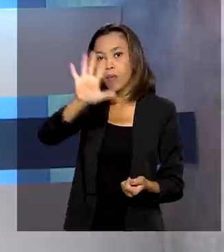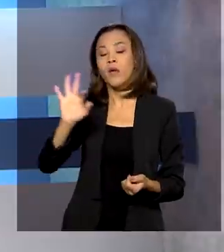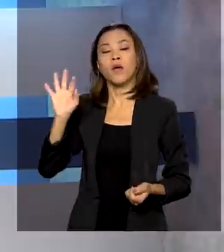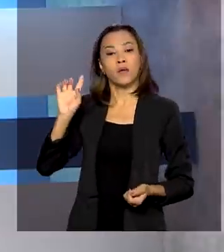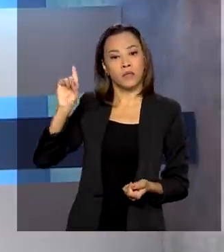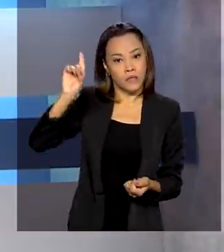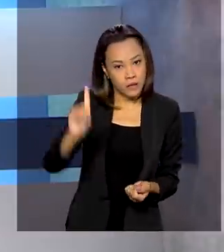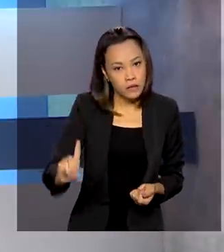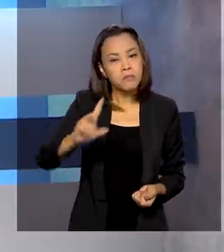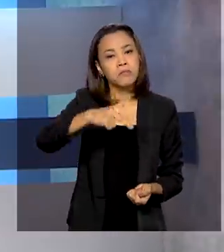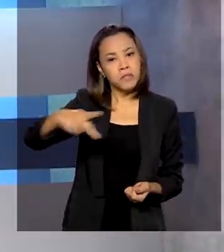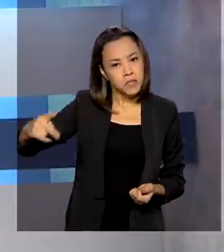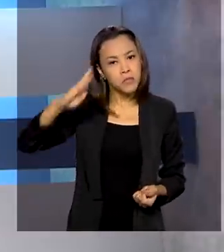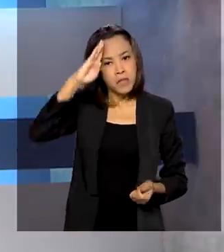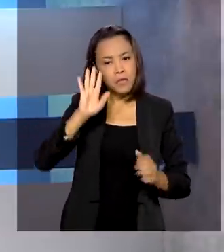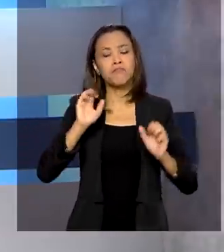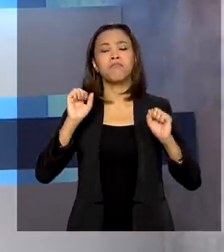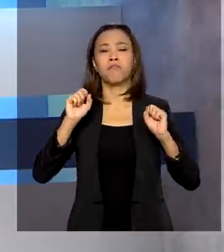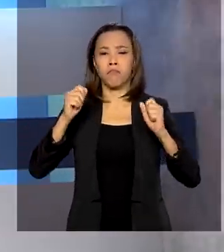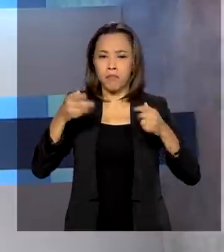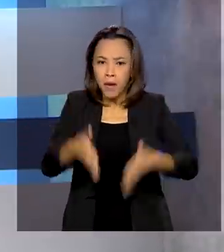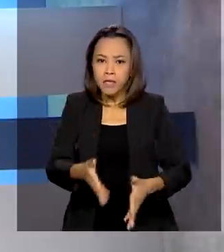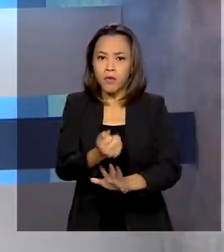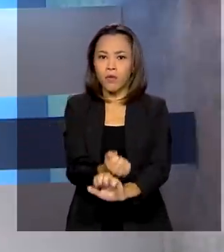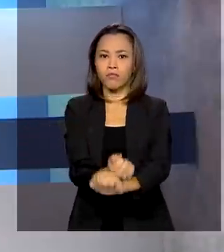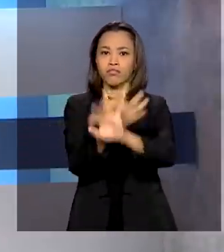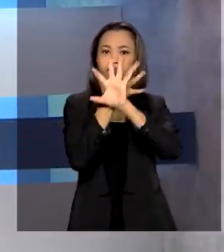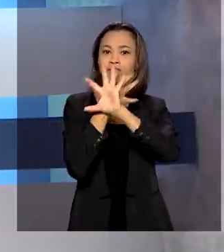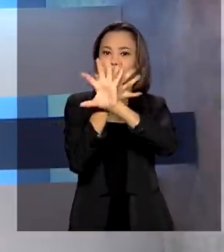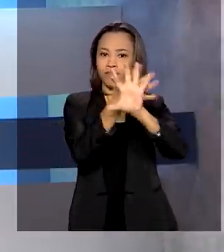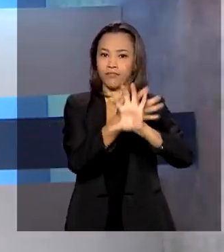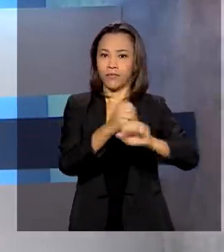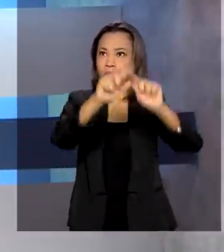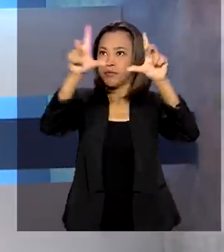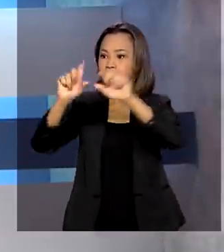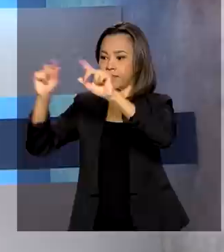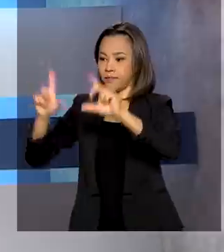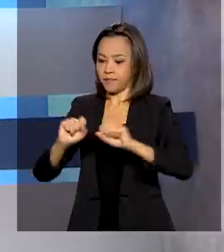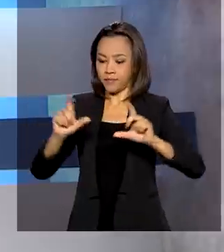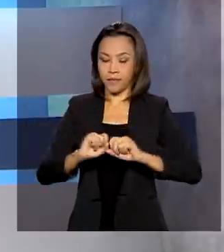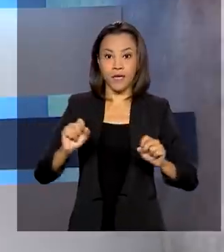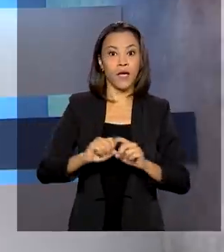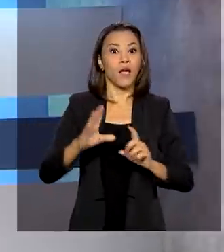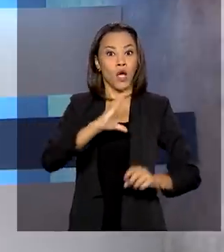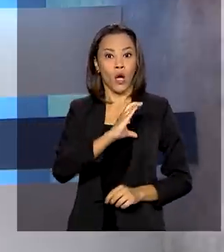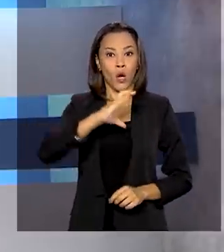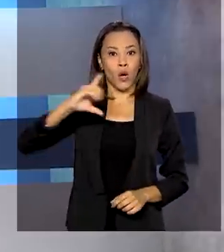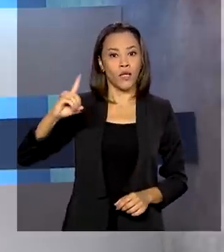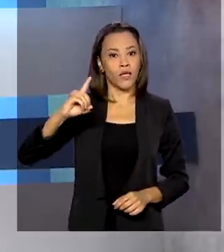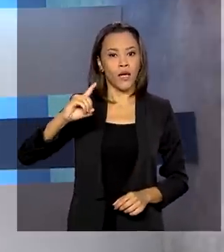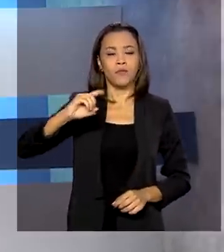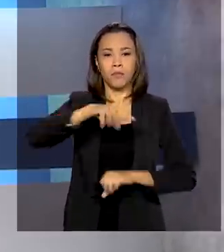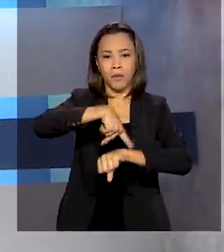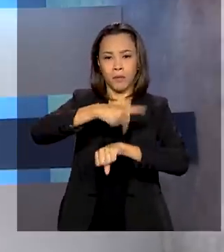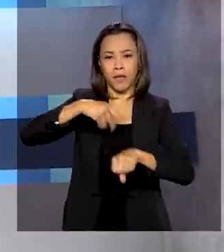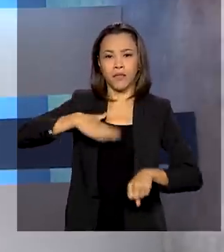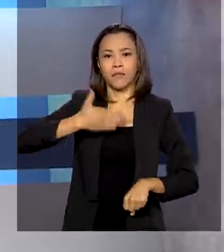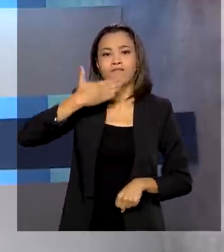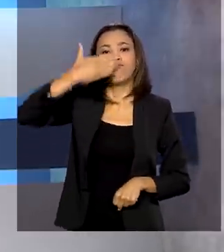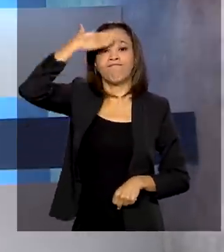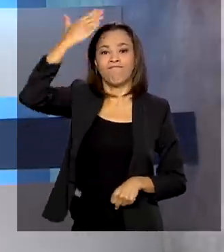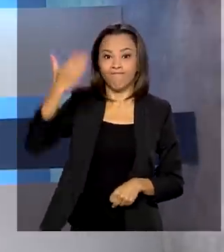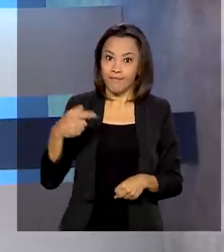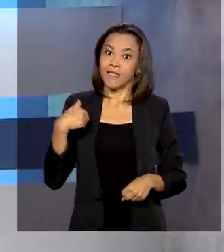participou do encontro virtual dos líderes mundiais, coordenado pela Arábia Saudita. O crescimento econômico e a